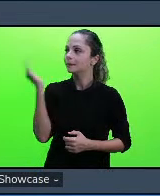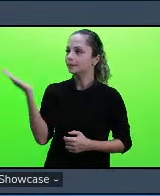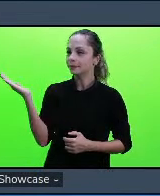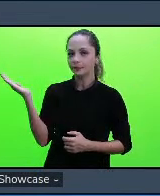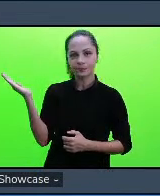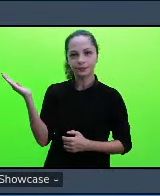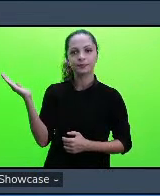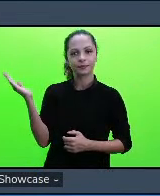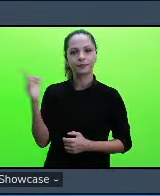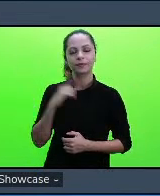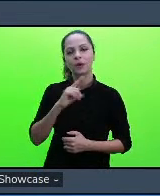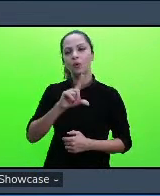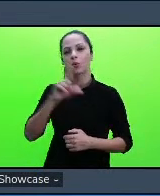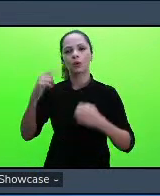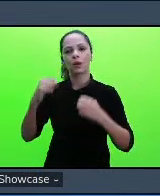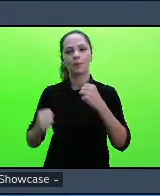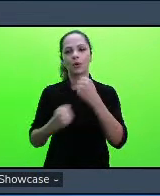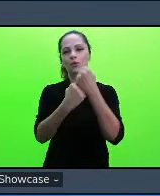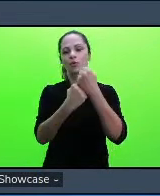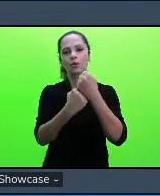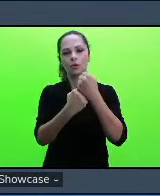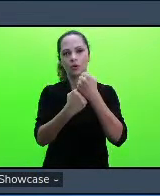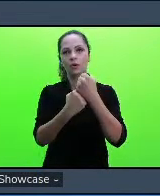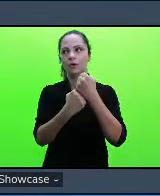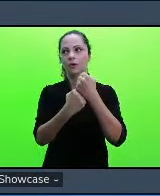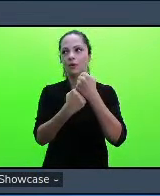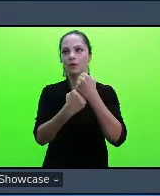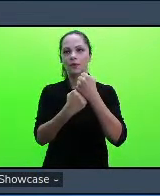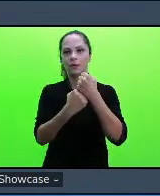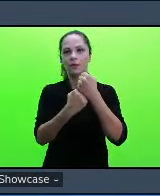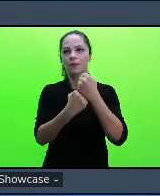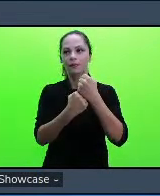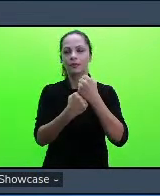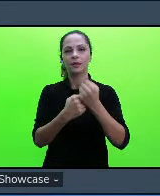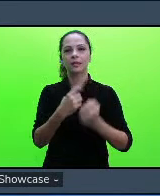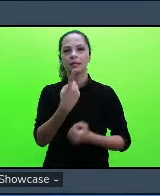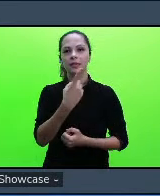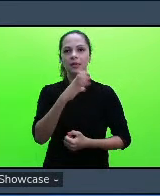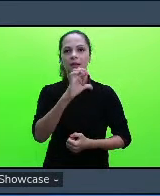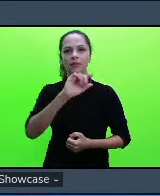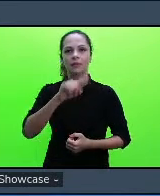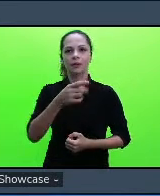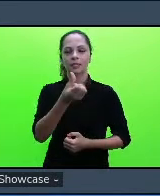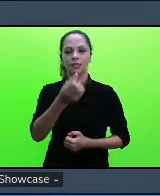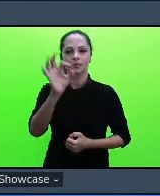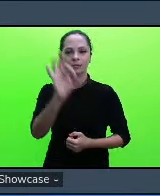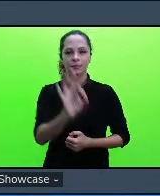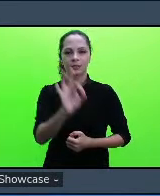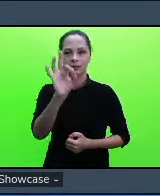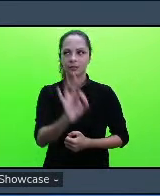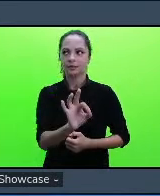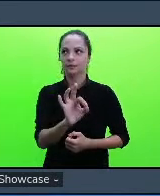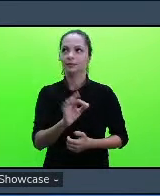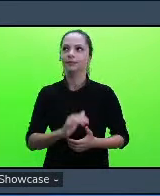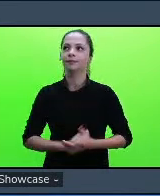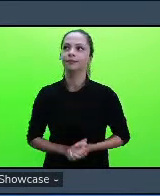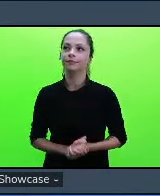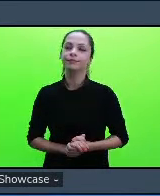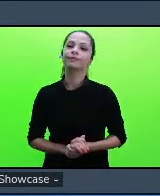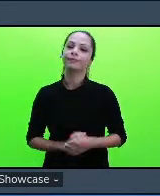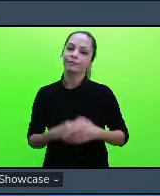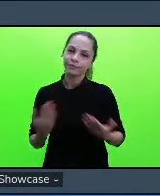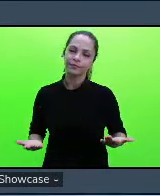apoiadores que estão representados aqui por 19,6% então percebe-se que a maioria dos